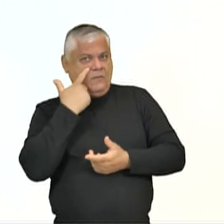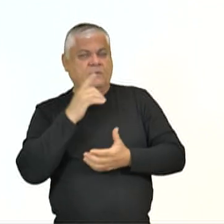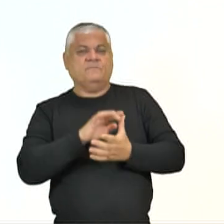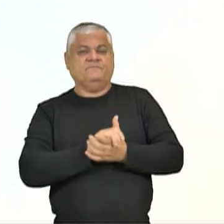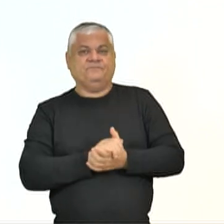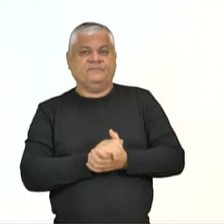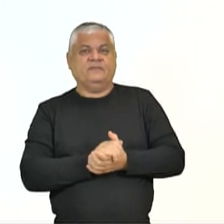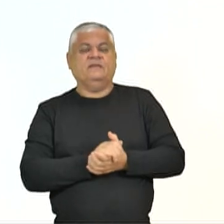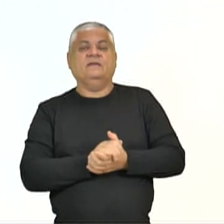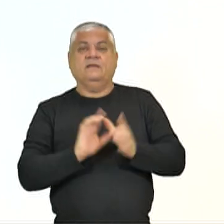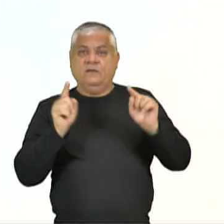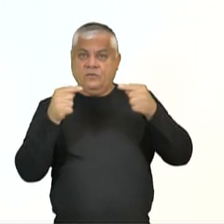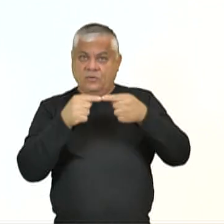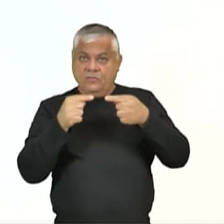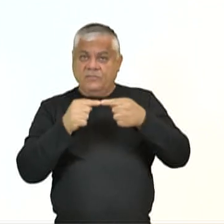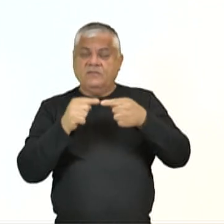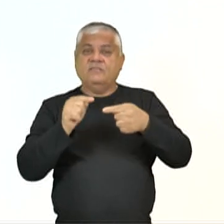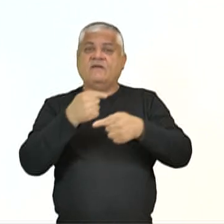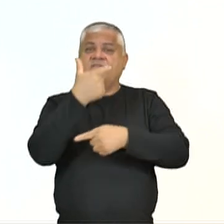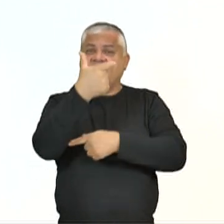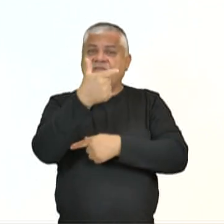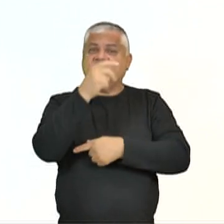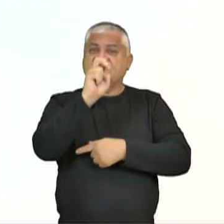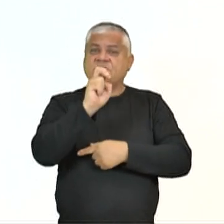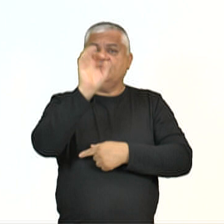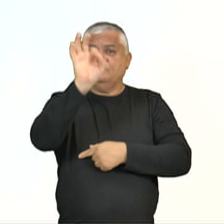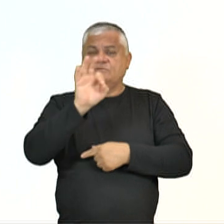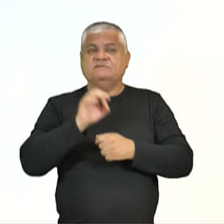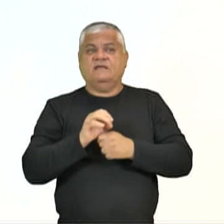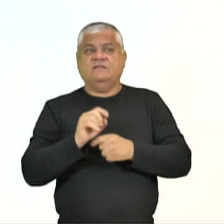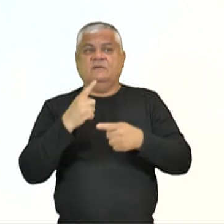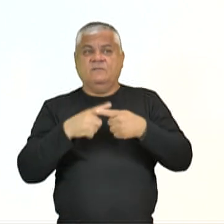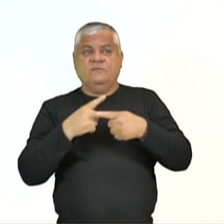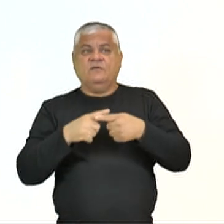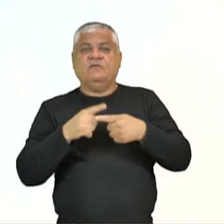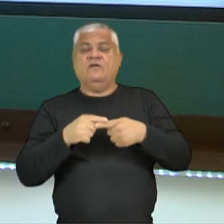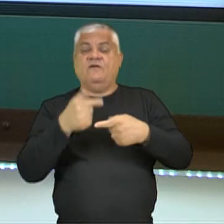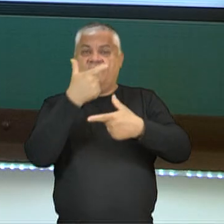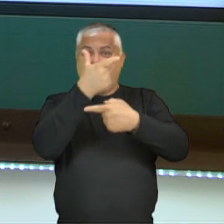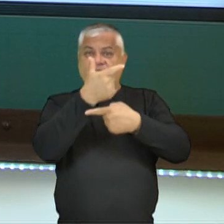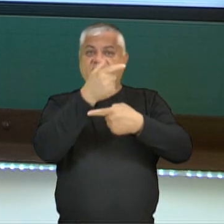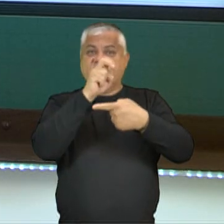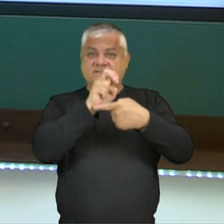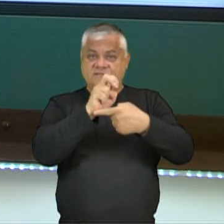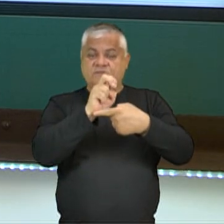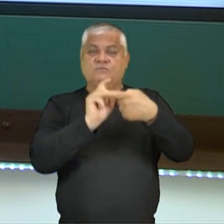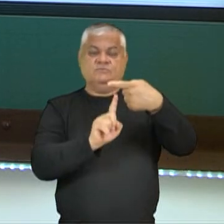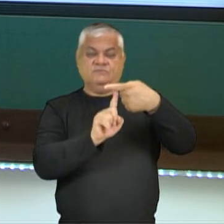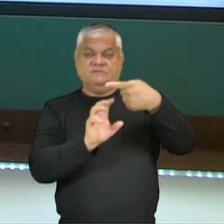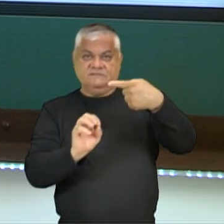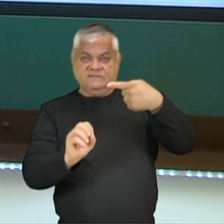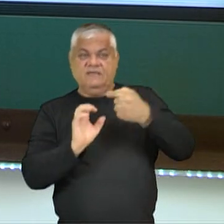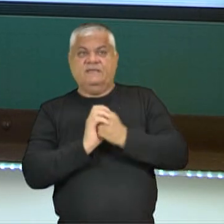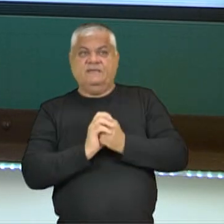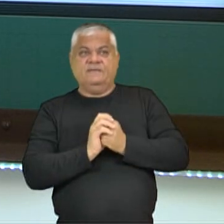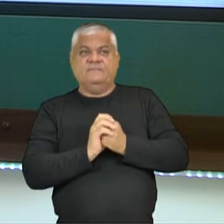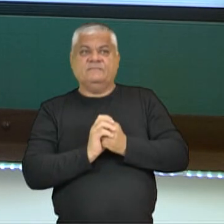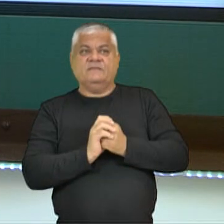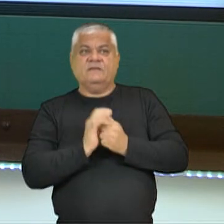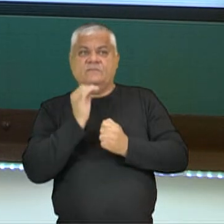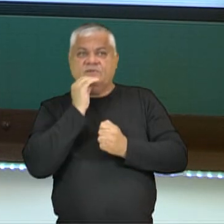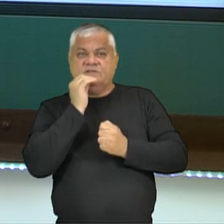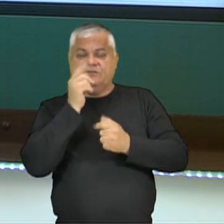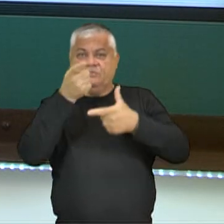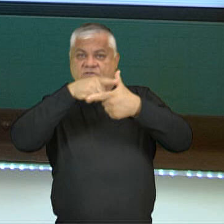um quarto tem tudo a ver com 25%. Porque 25% a gente representa como 25 sobre 100. Simplificando essa fração,